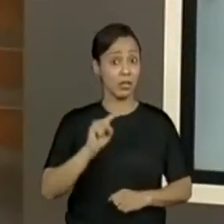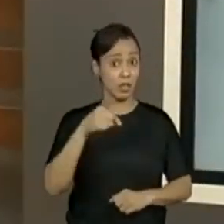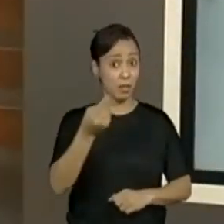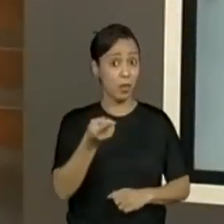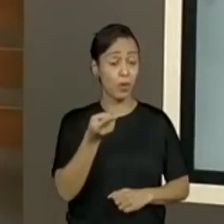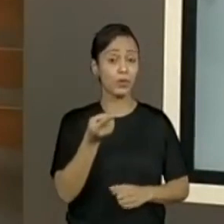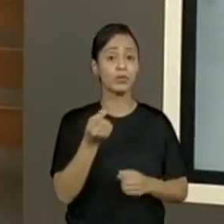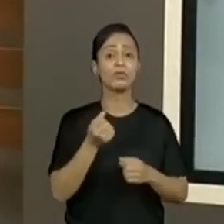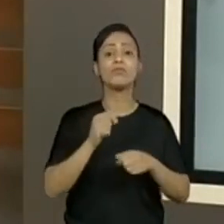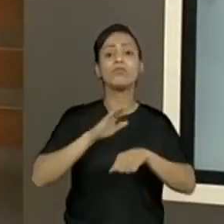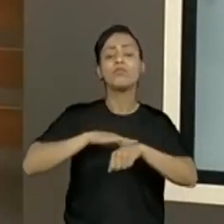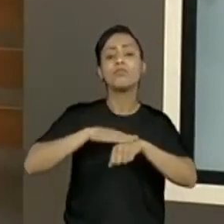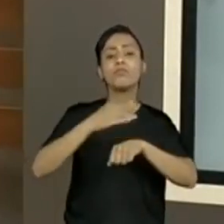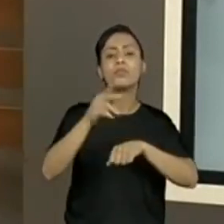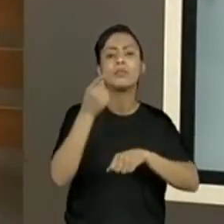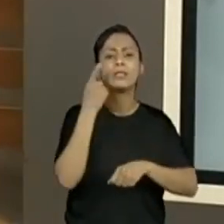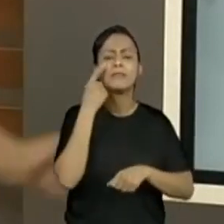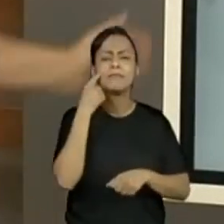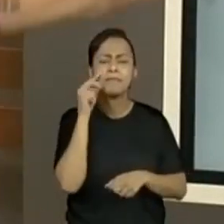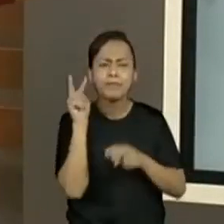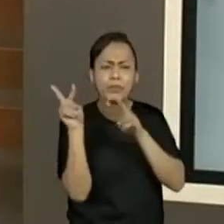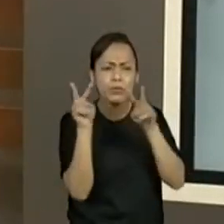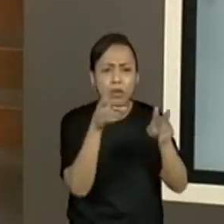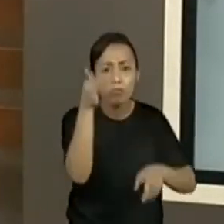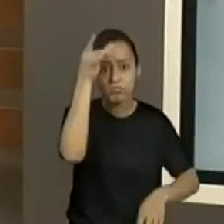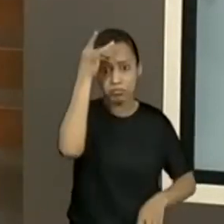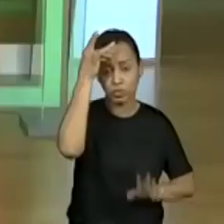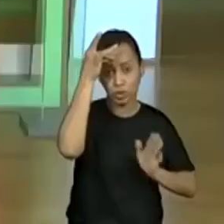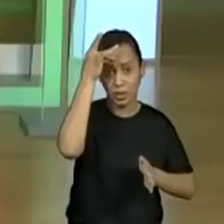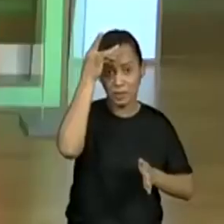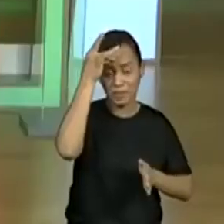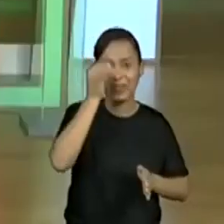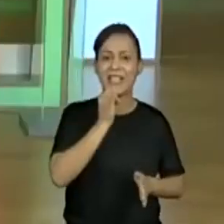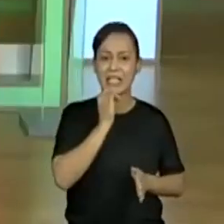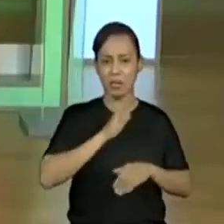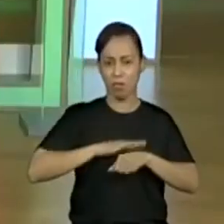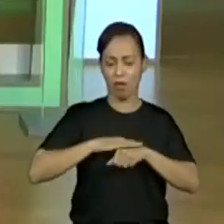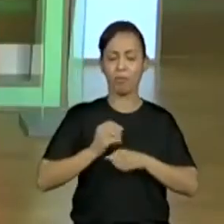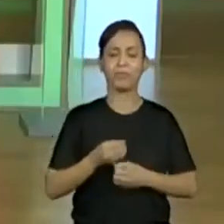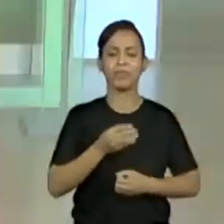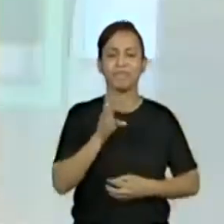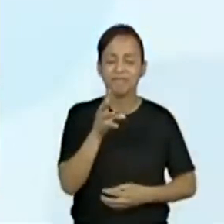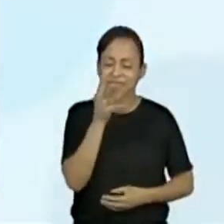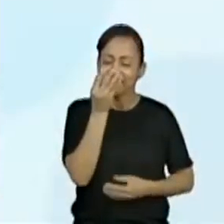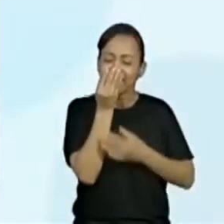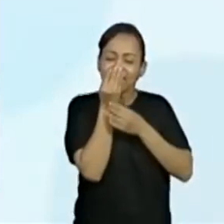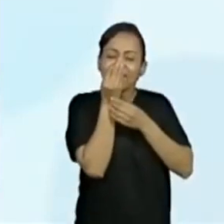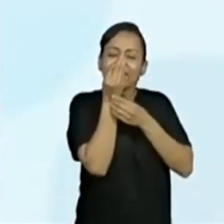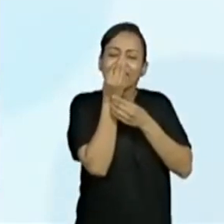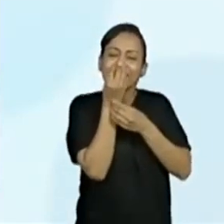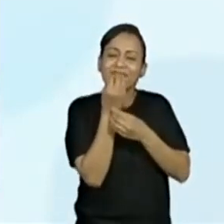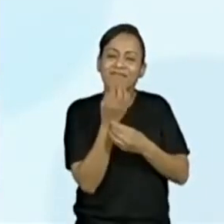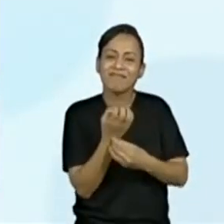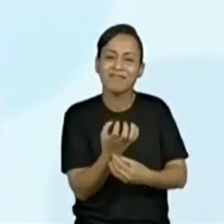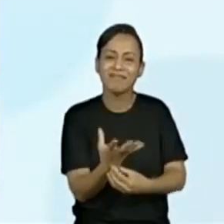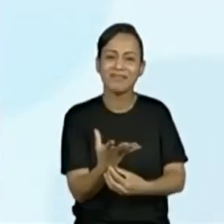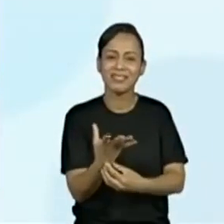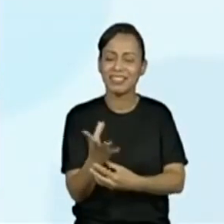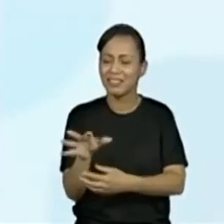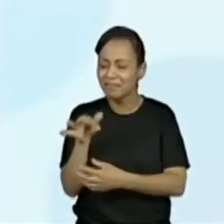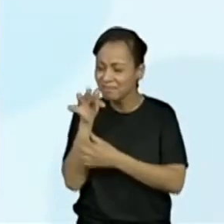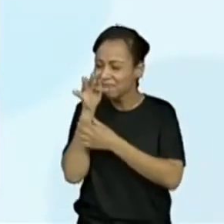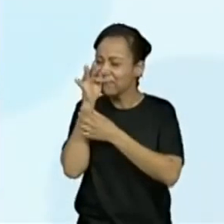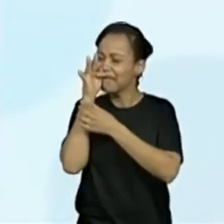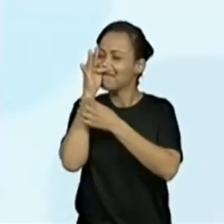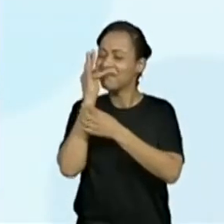E vou, tipo, perguntar para vocês assim, ó. Roseira, dá-me uma rosa. Craveiro, dá-me um botão. Menina, dá-me